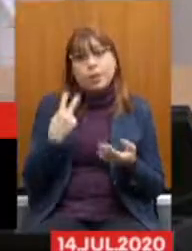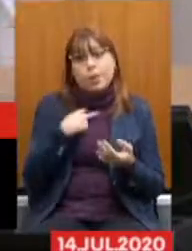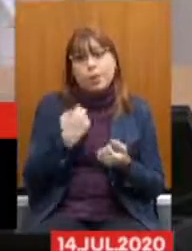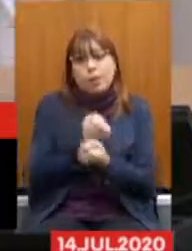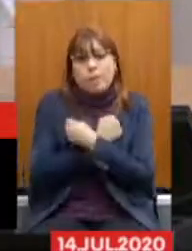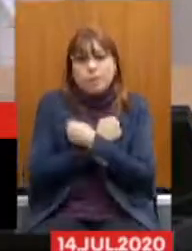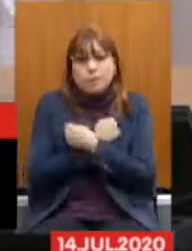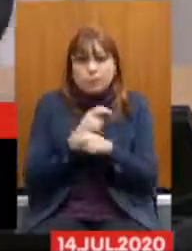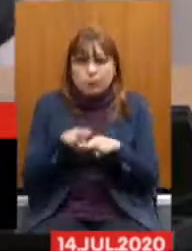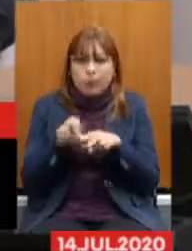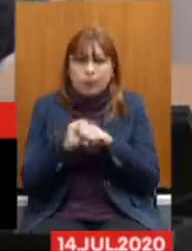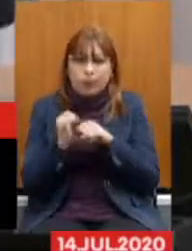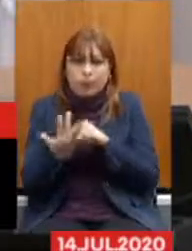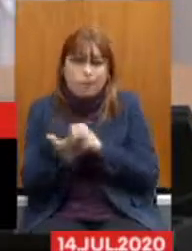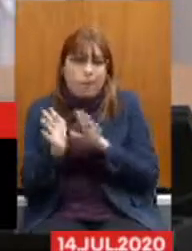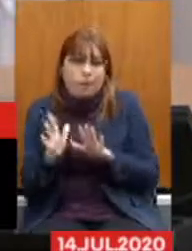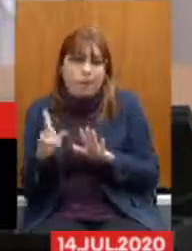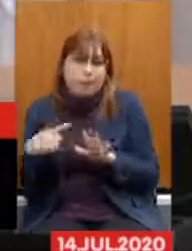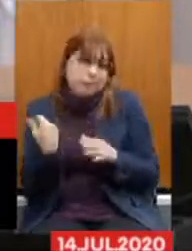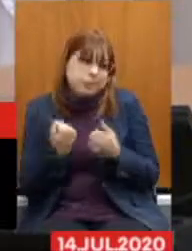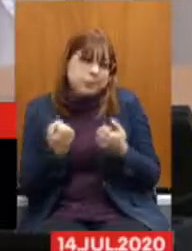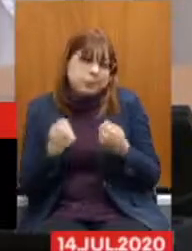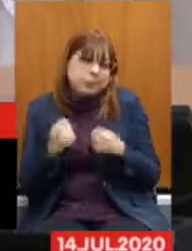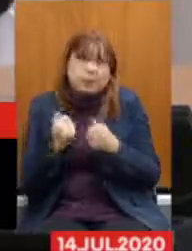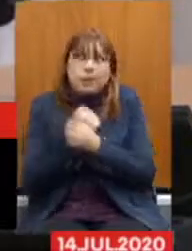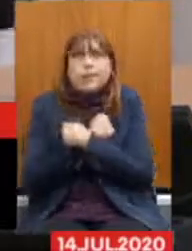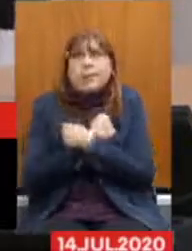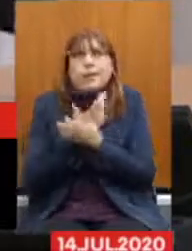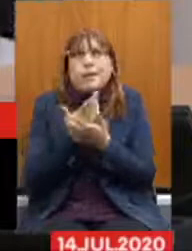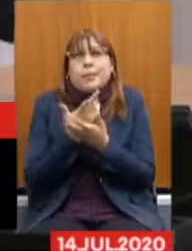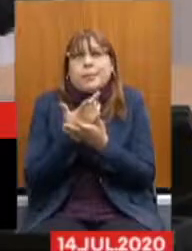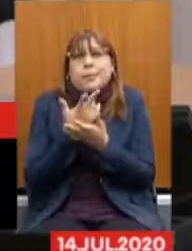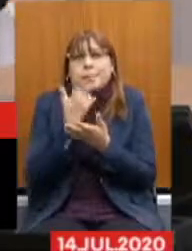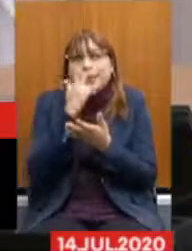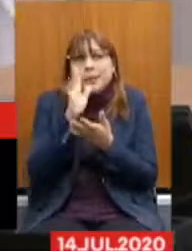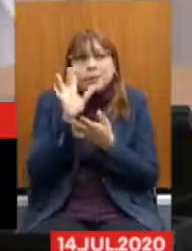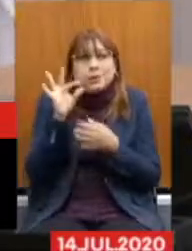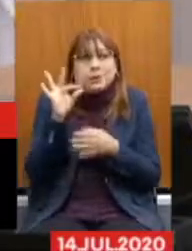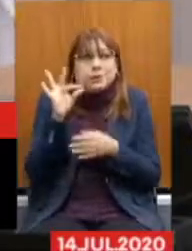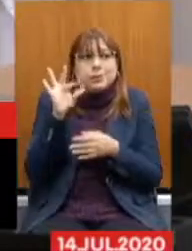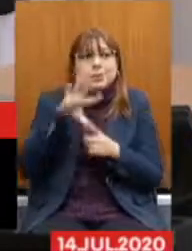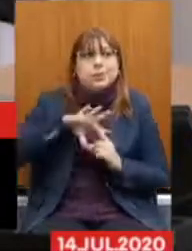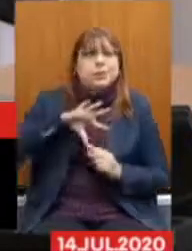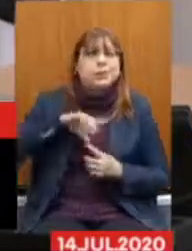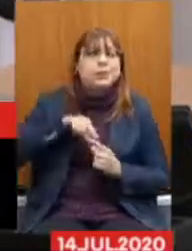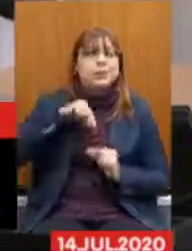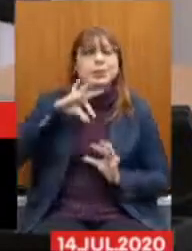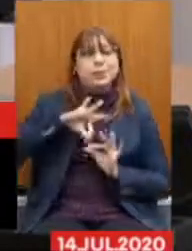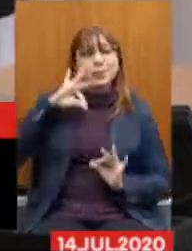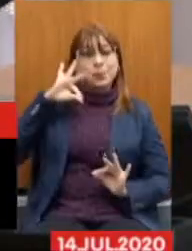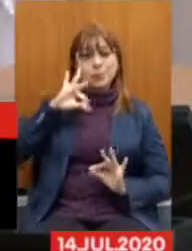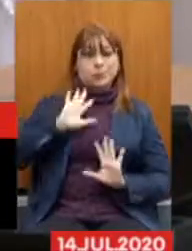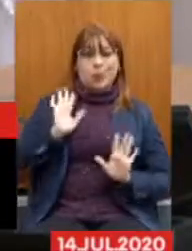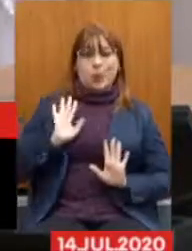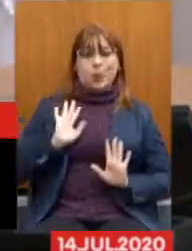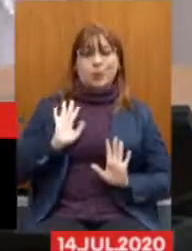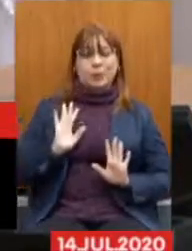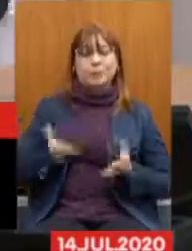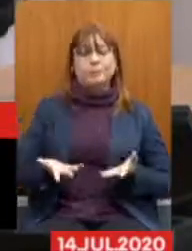abraçar, mas que a gente faça um abraço, nem que seja espiritual. porque